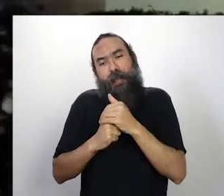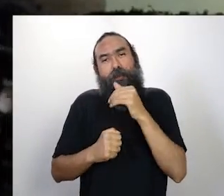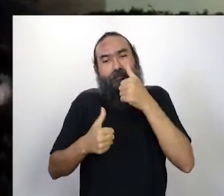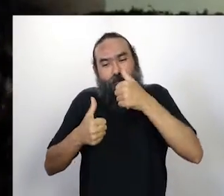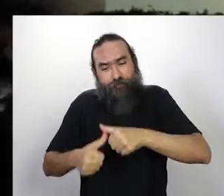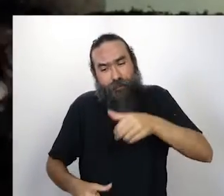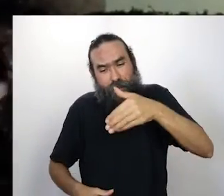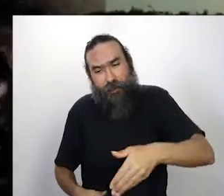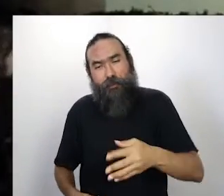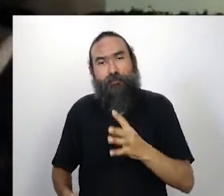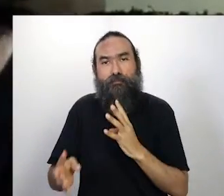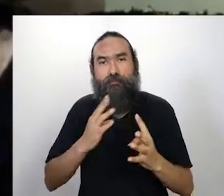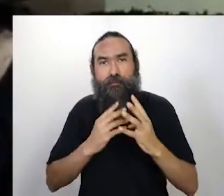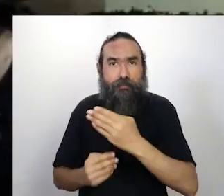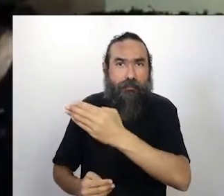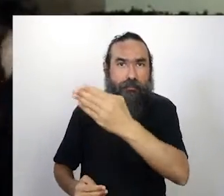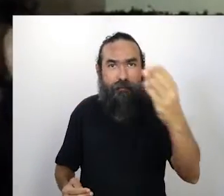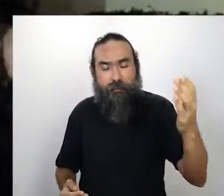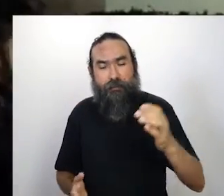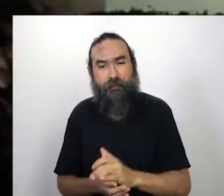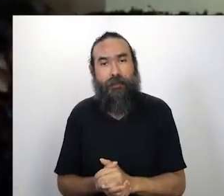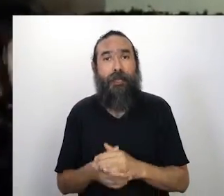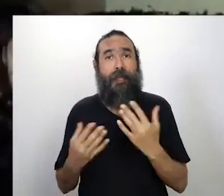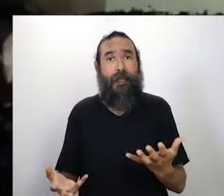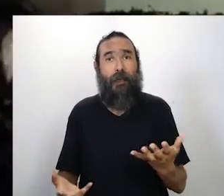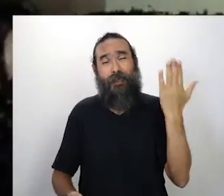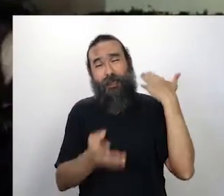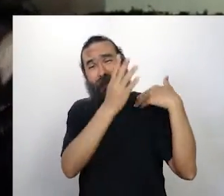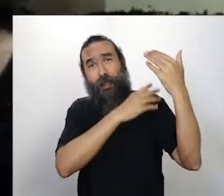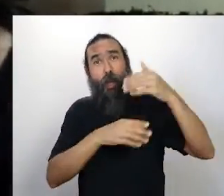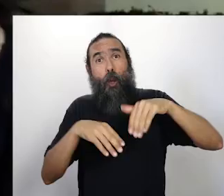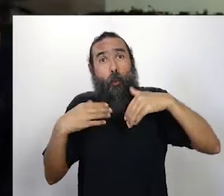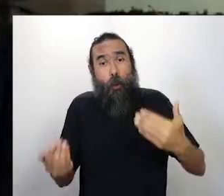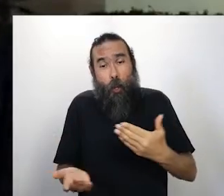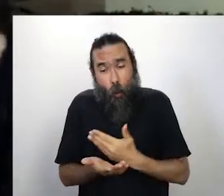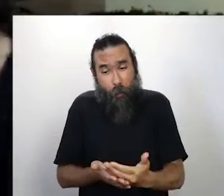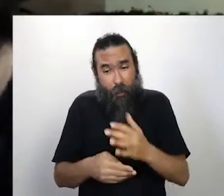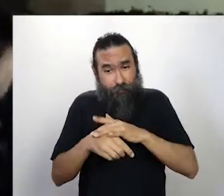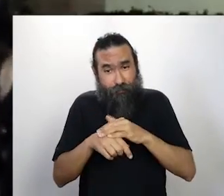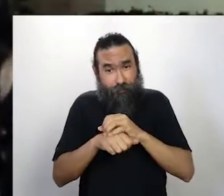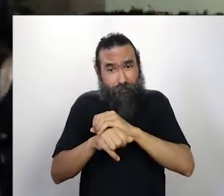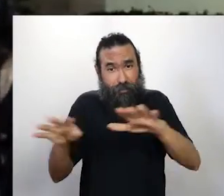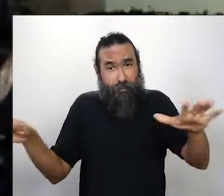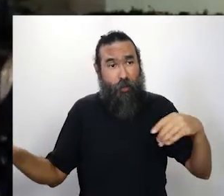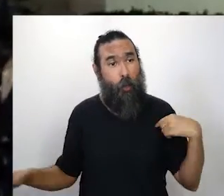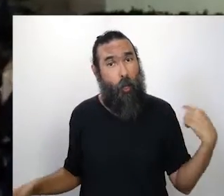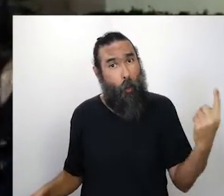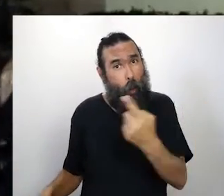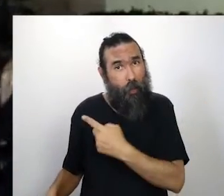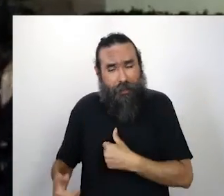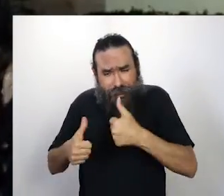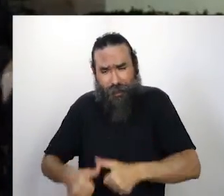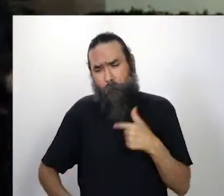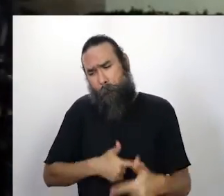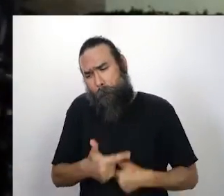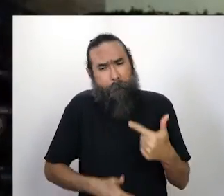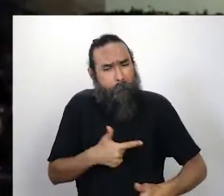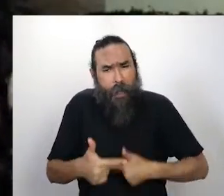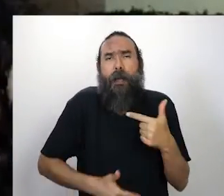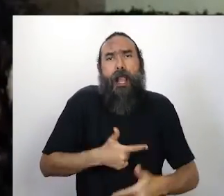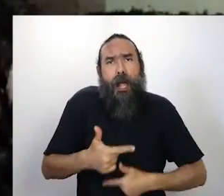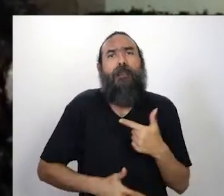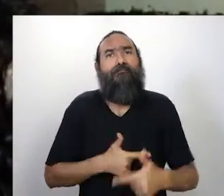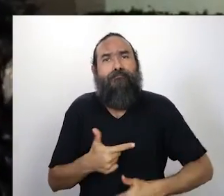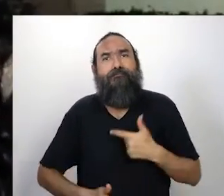também. Pois é, quando essa pandemia começou, a gente estava no ritmo bom danado, acho que como a maioria dos que estão aqui ou todos,